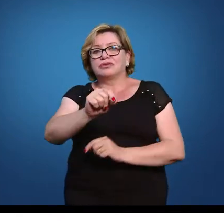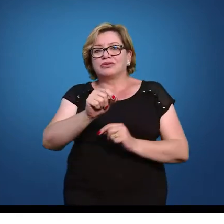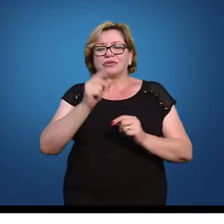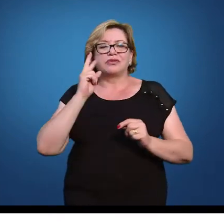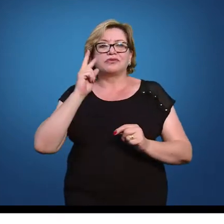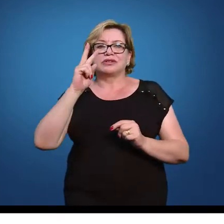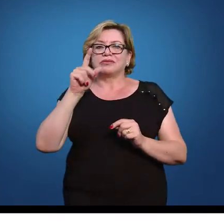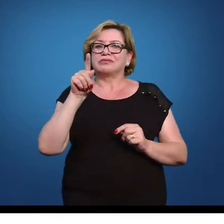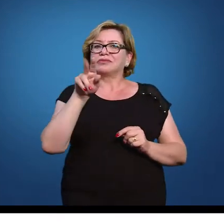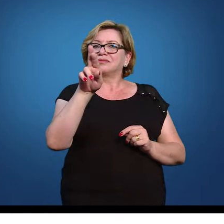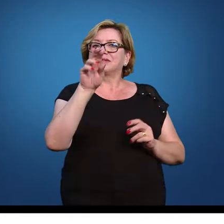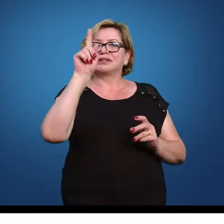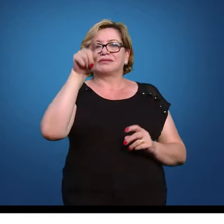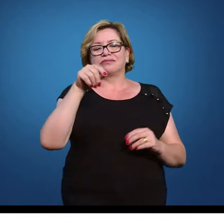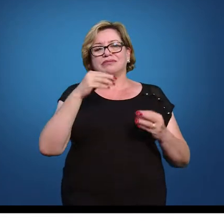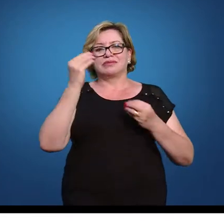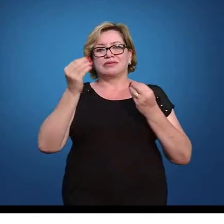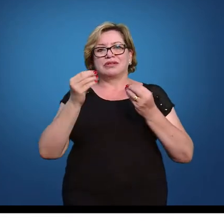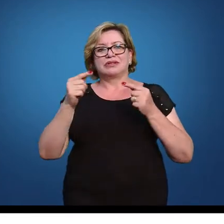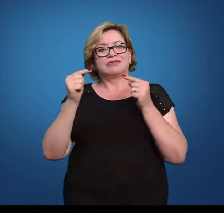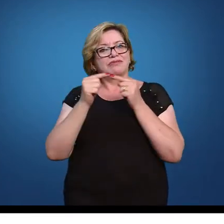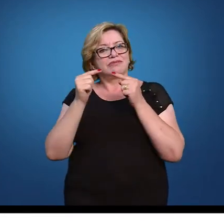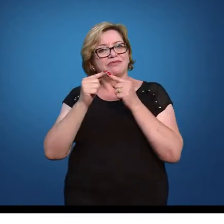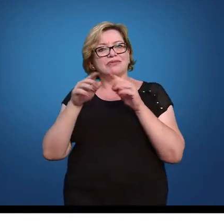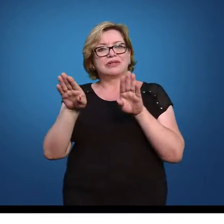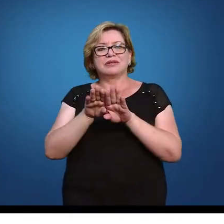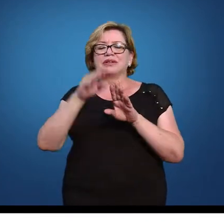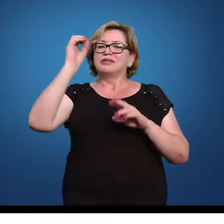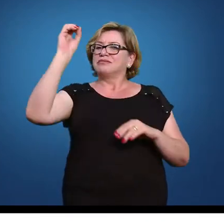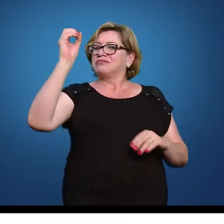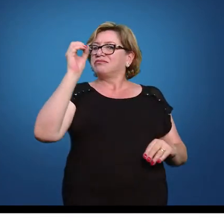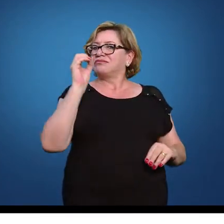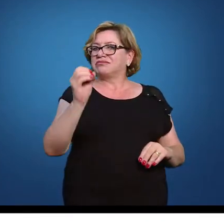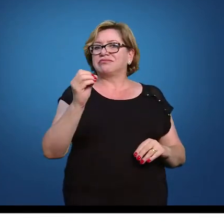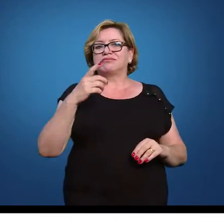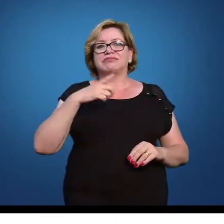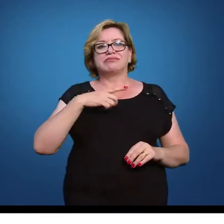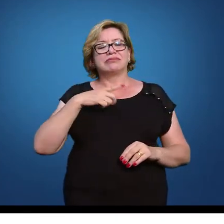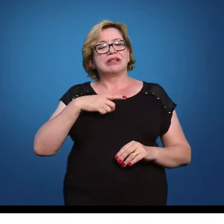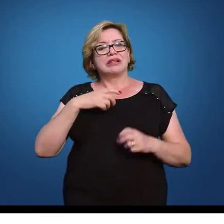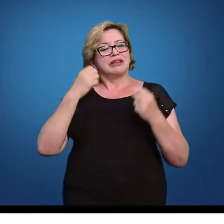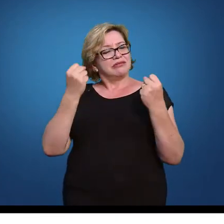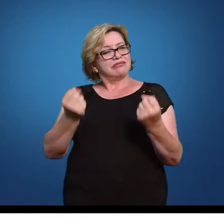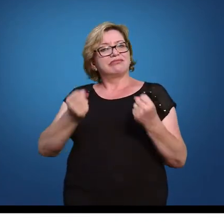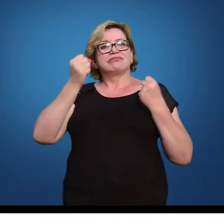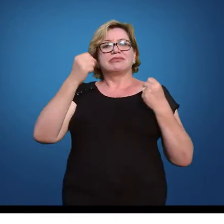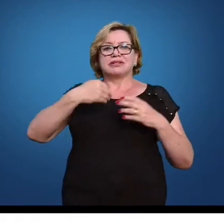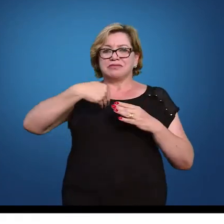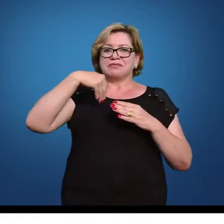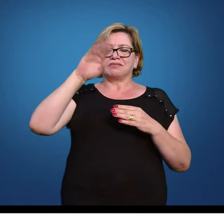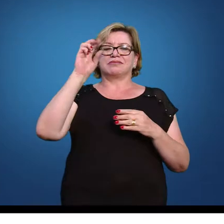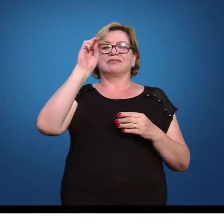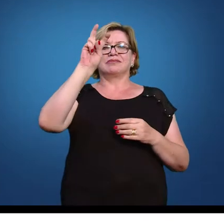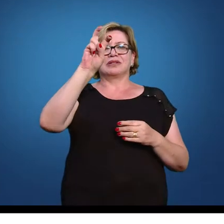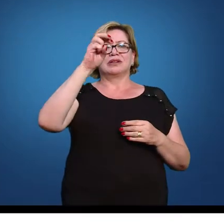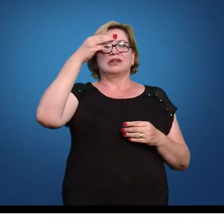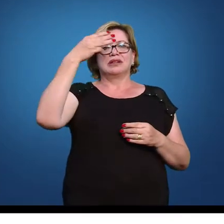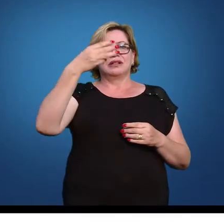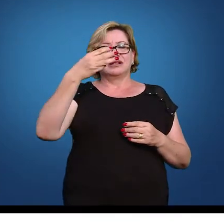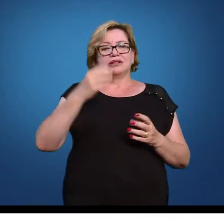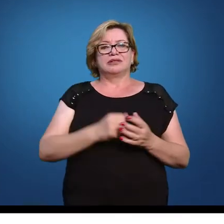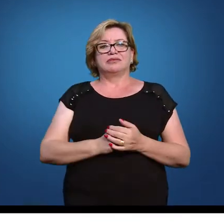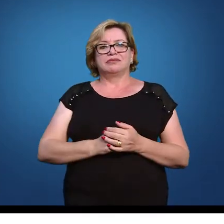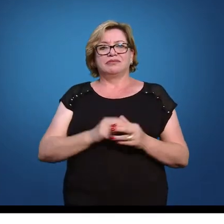é essa probabilidade. E isso corresponde também ao percentual de alunos que tem peso superior a 53 quilos.